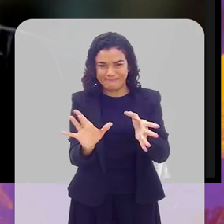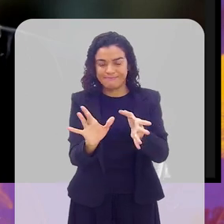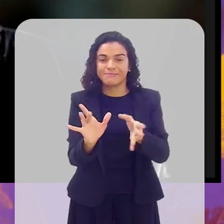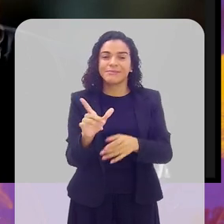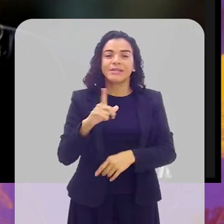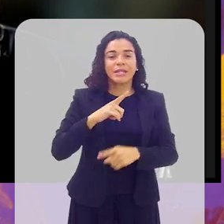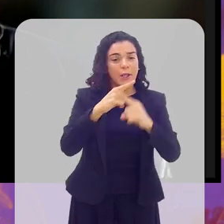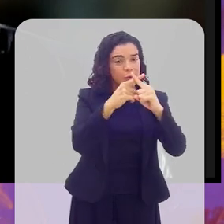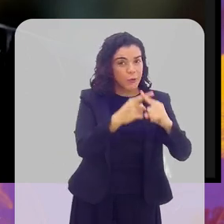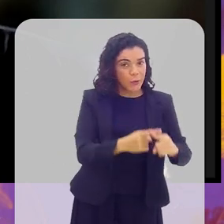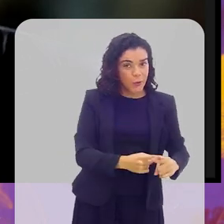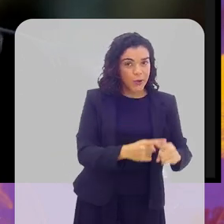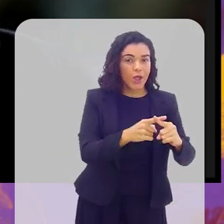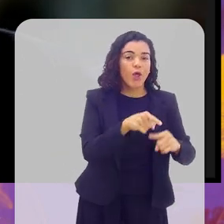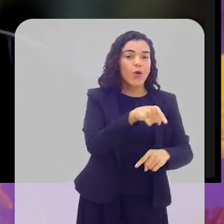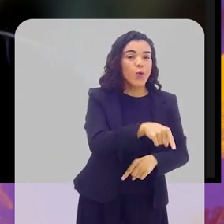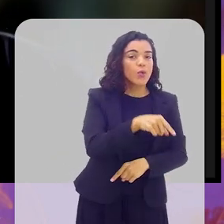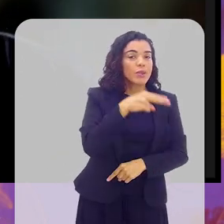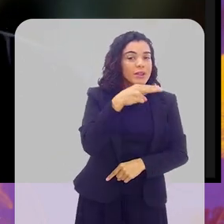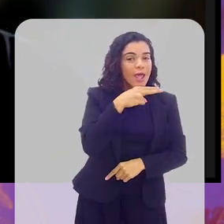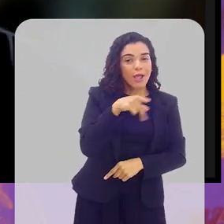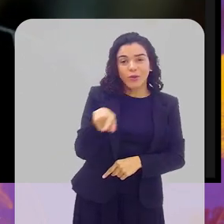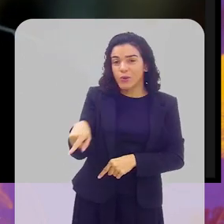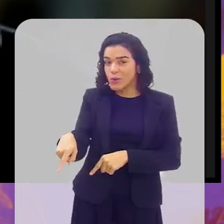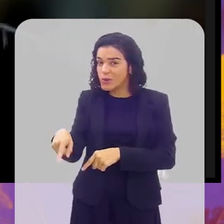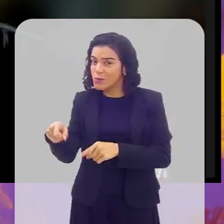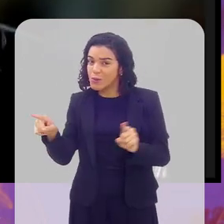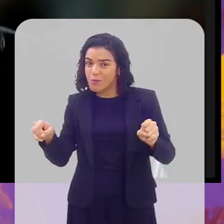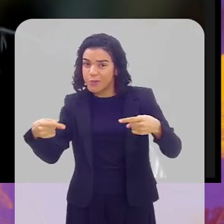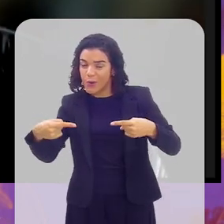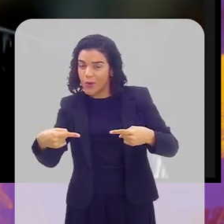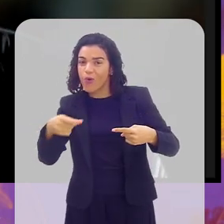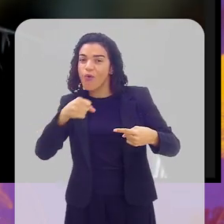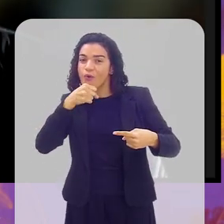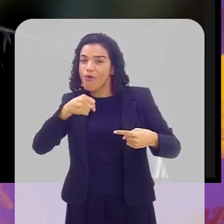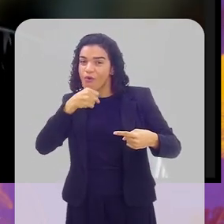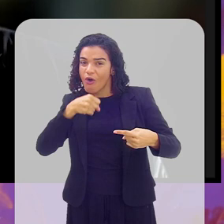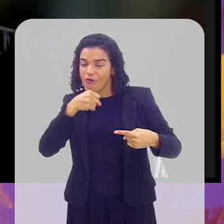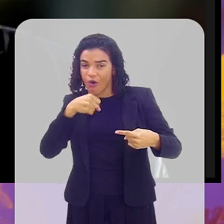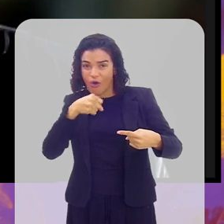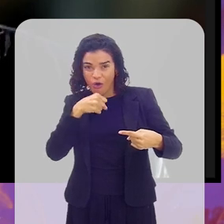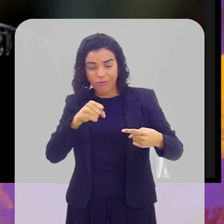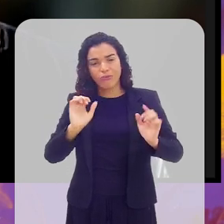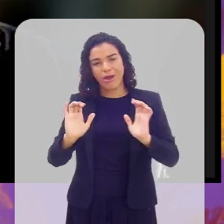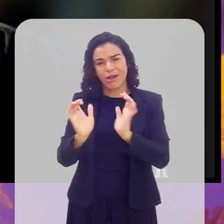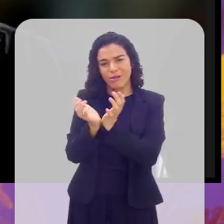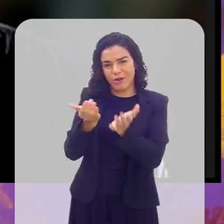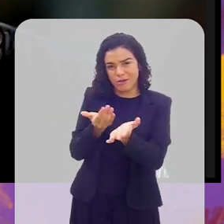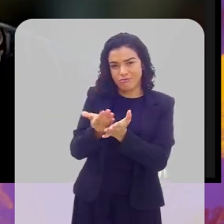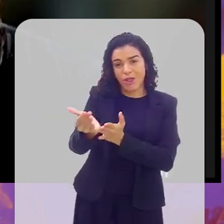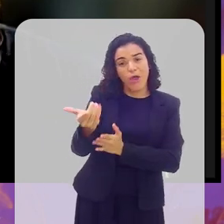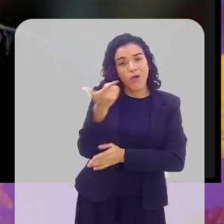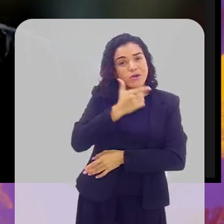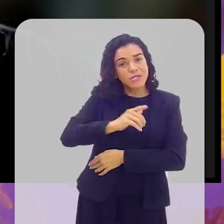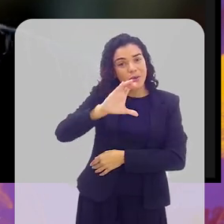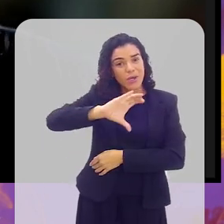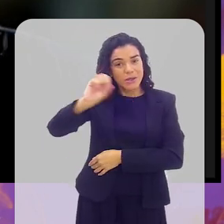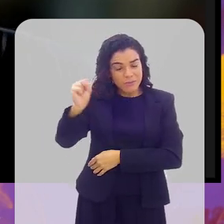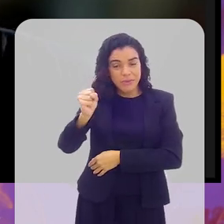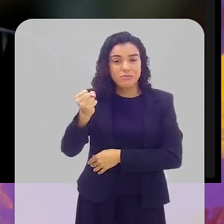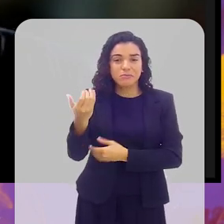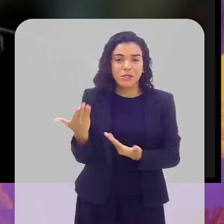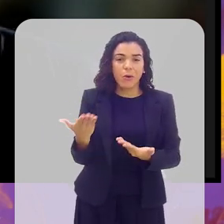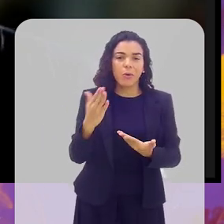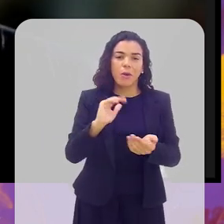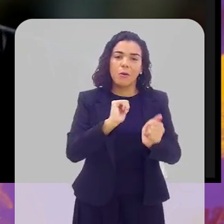torneio nosso, que o neto entrou junto com o avô, por exemplo, jogaram um torneio, uma categoria iniciante, e conseguiram ser campeões. Então, é um